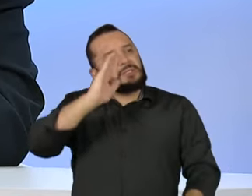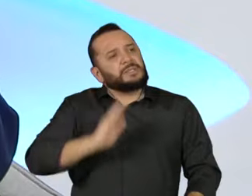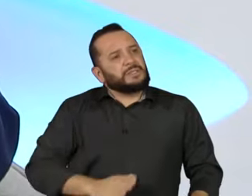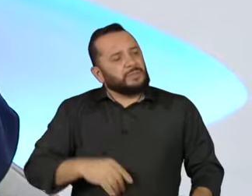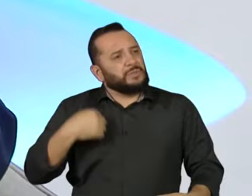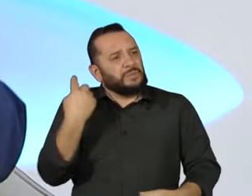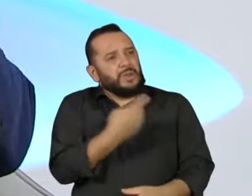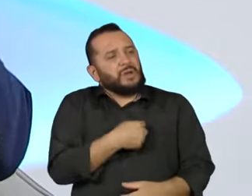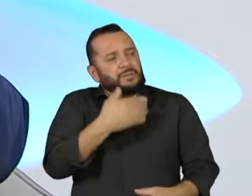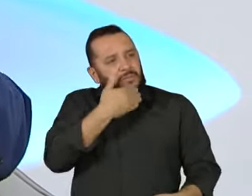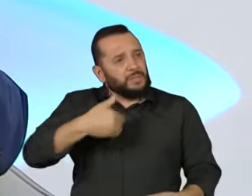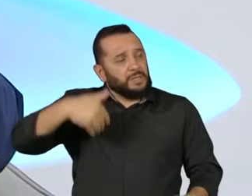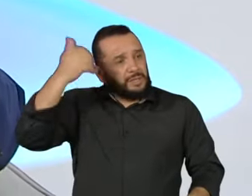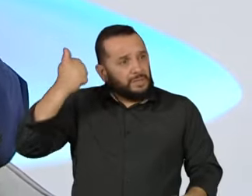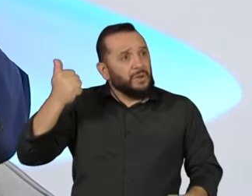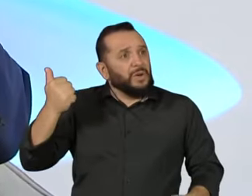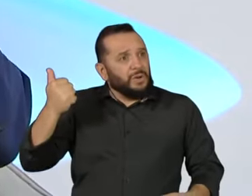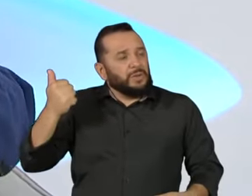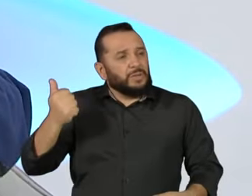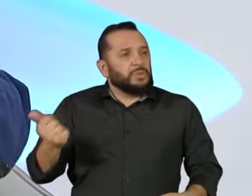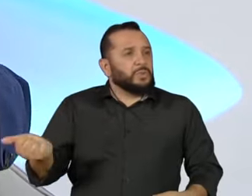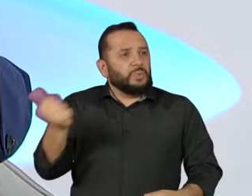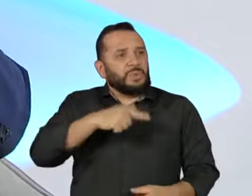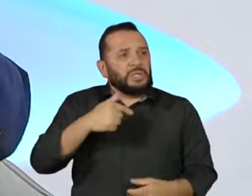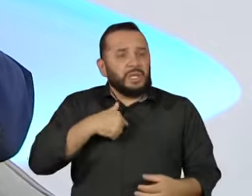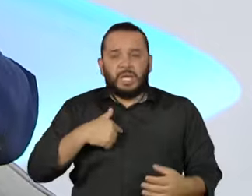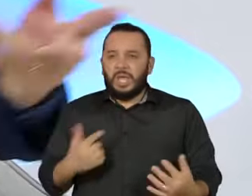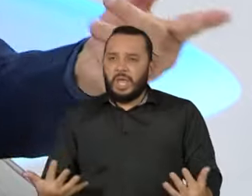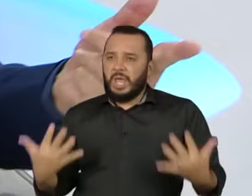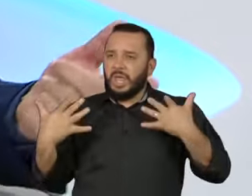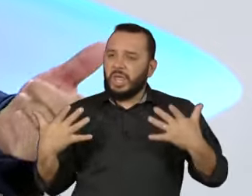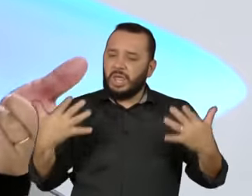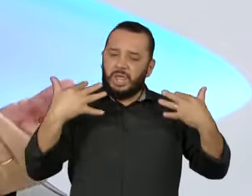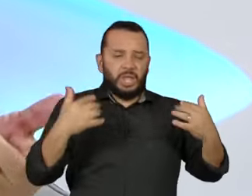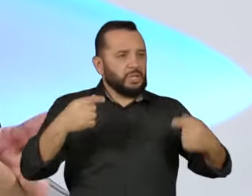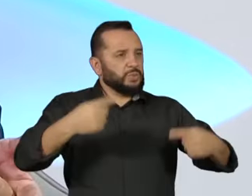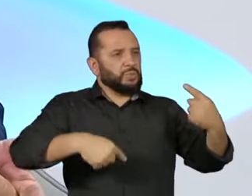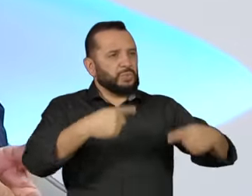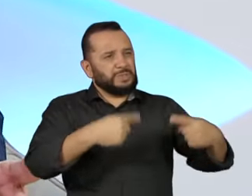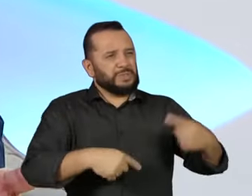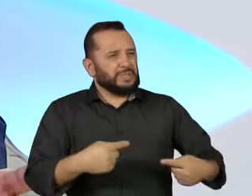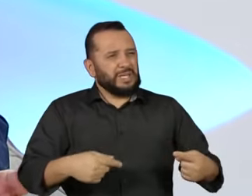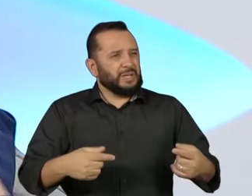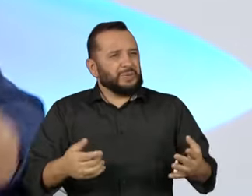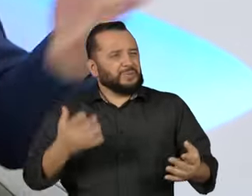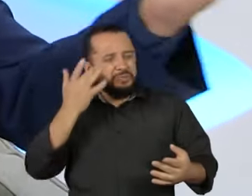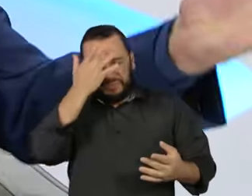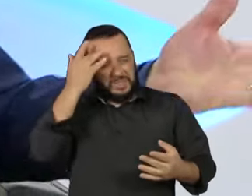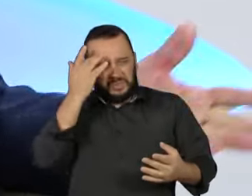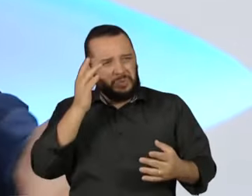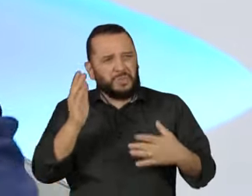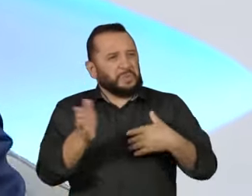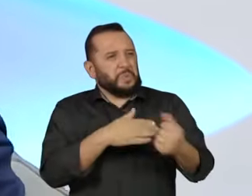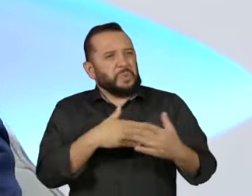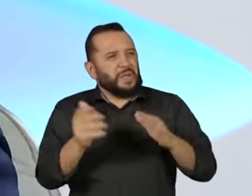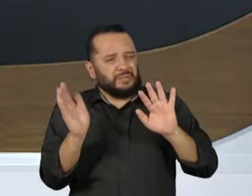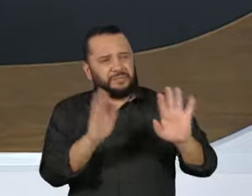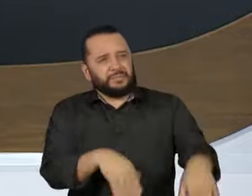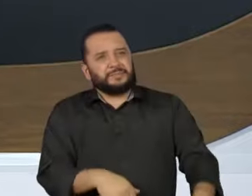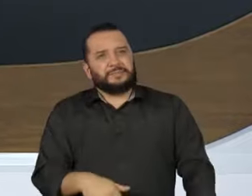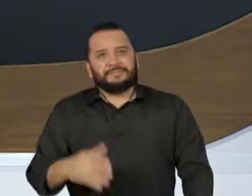melhor do que culto à personalidade, personalismo, discussão de pessoas, sejam elas quem forem.